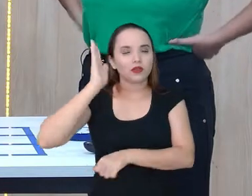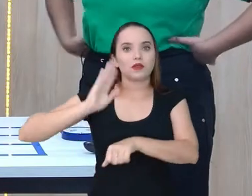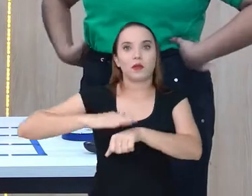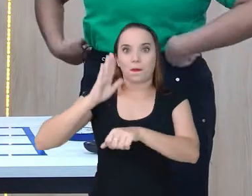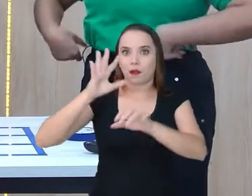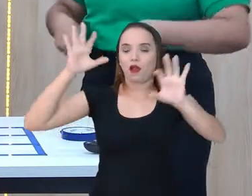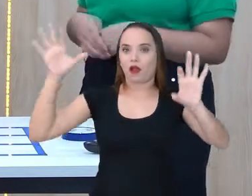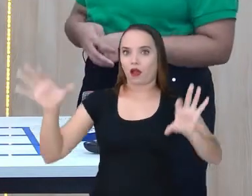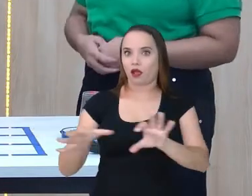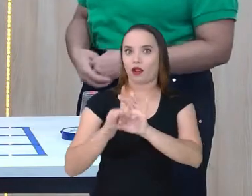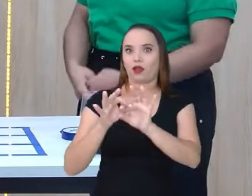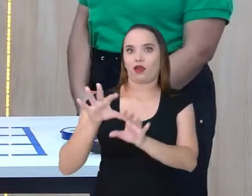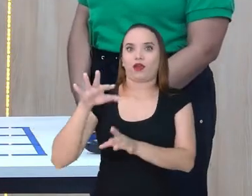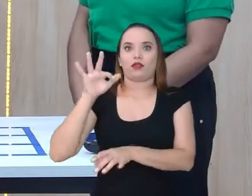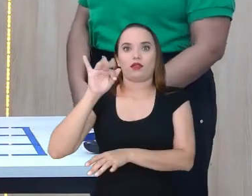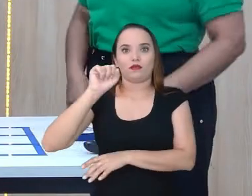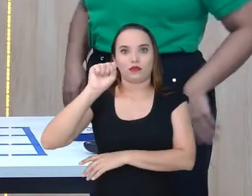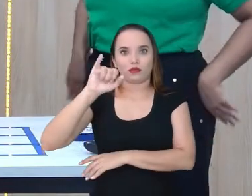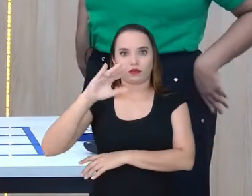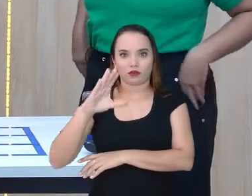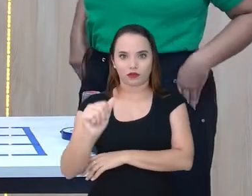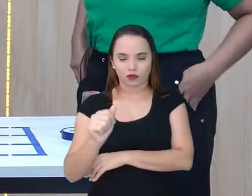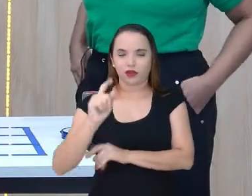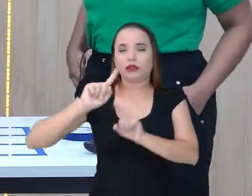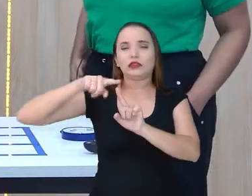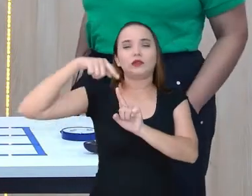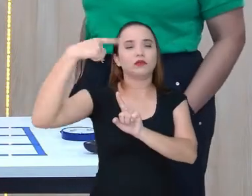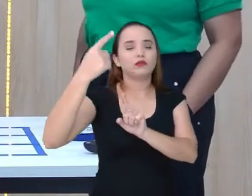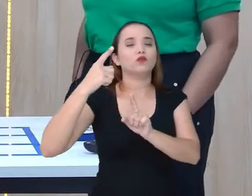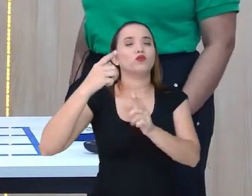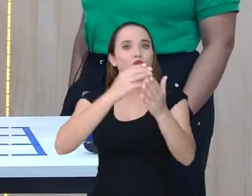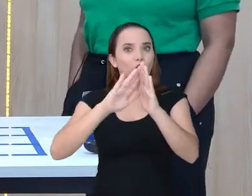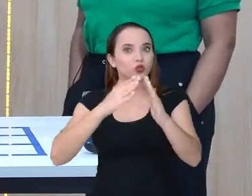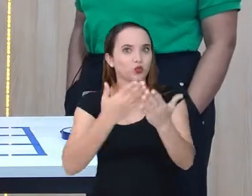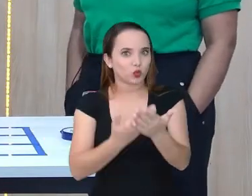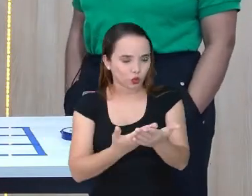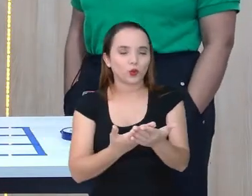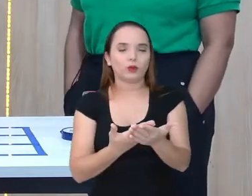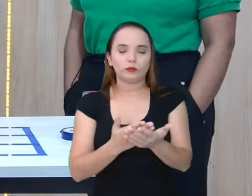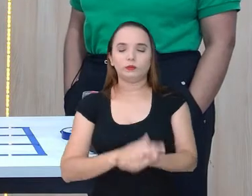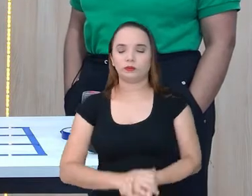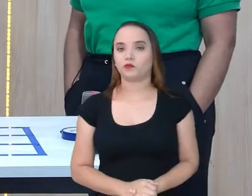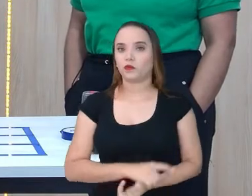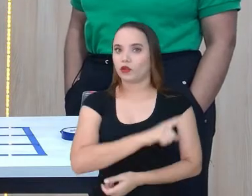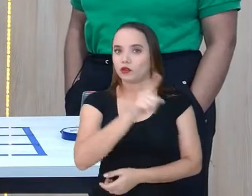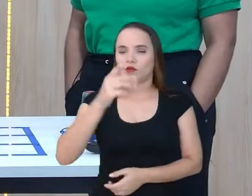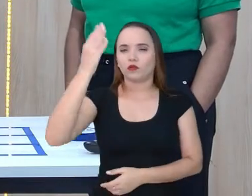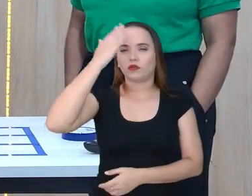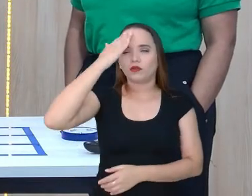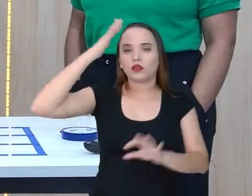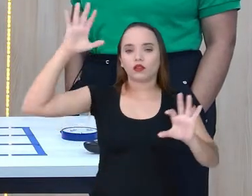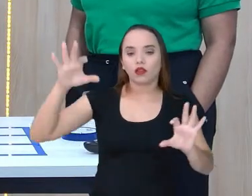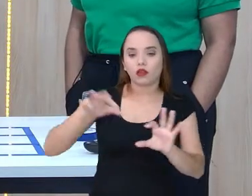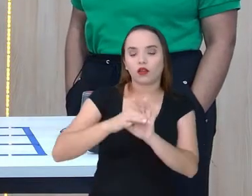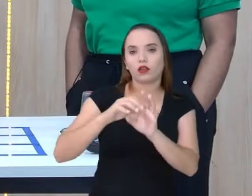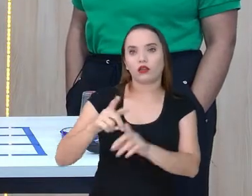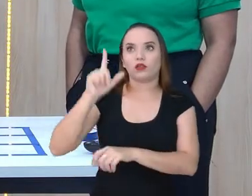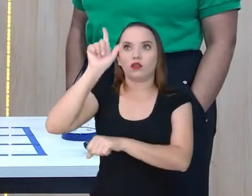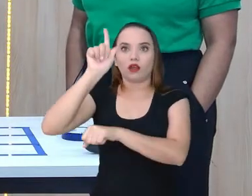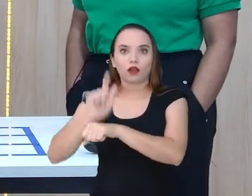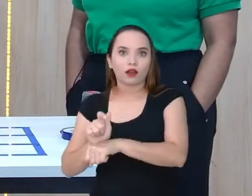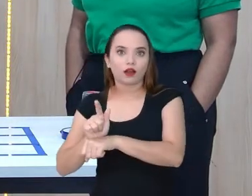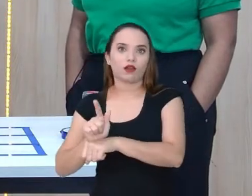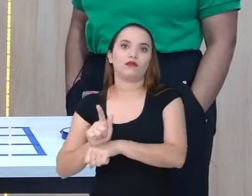física, quando vocês forem mais pra frente aí na escola, vocês vão entender uma relação aí da gravidade, da força, né?